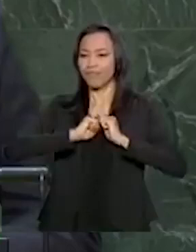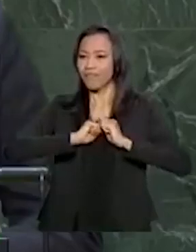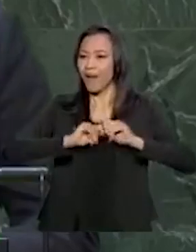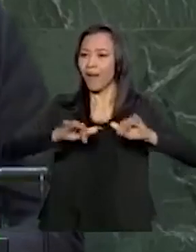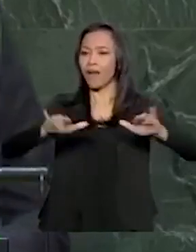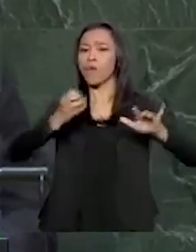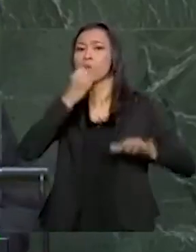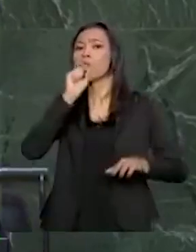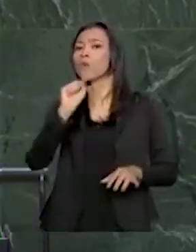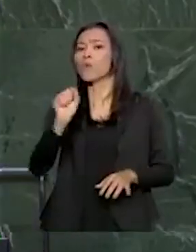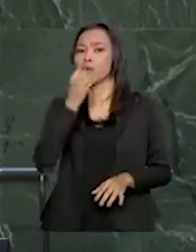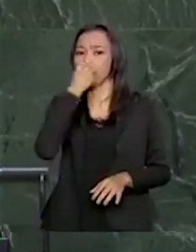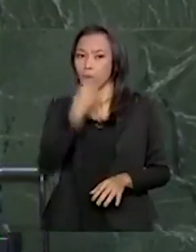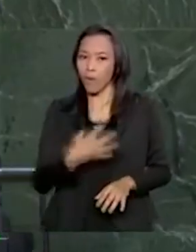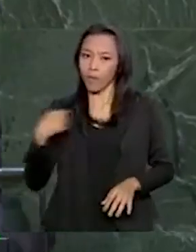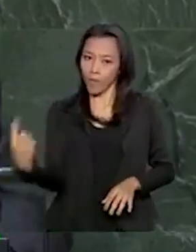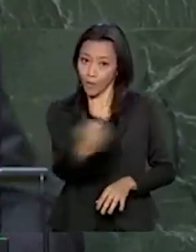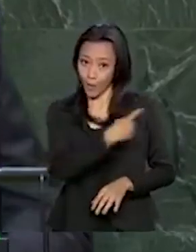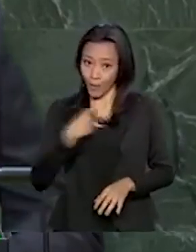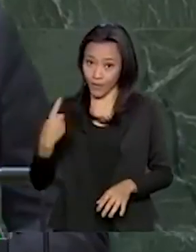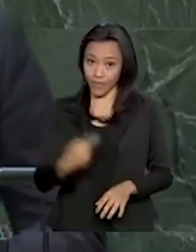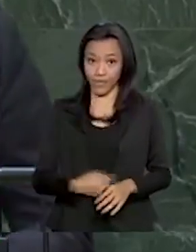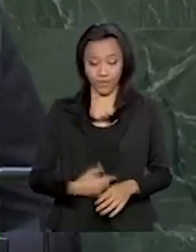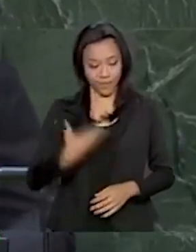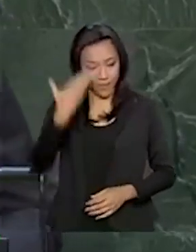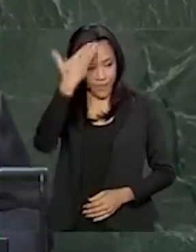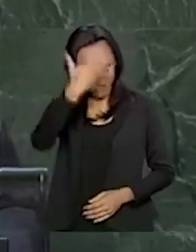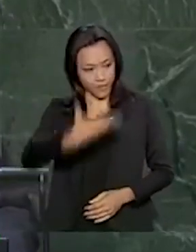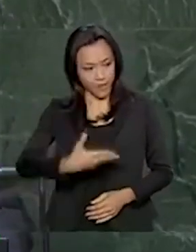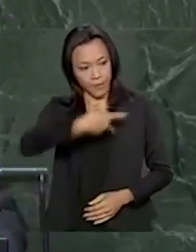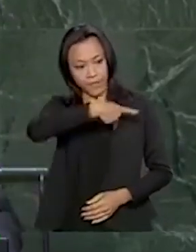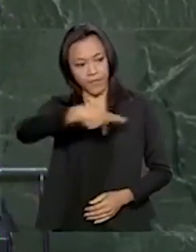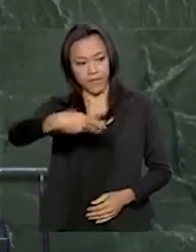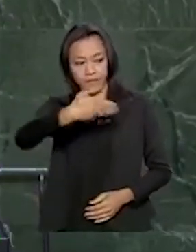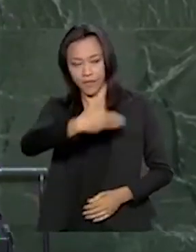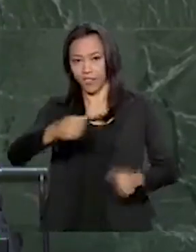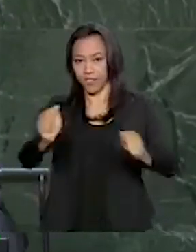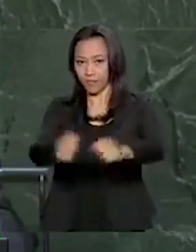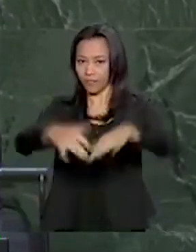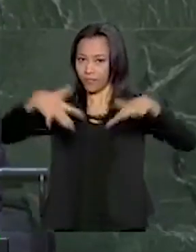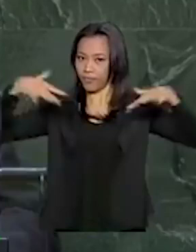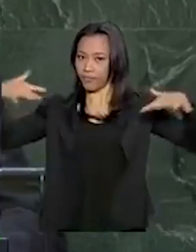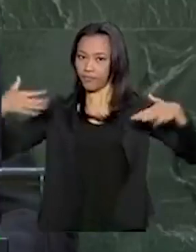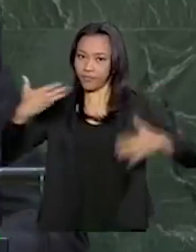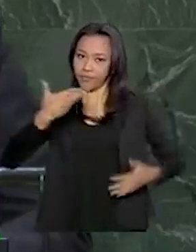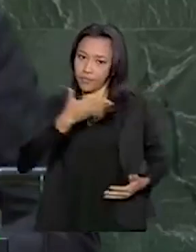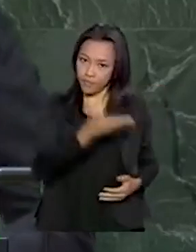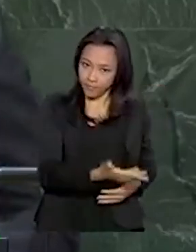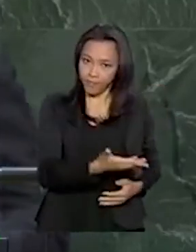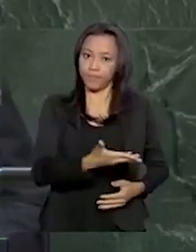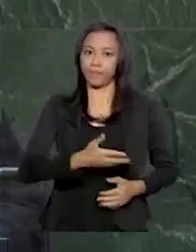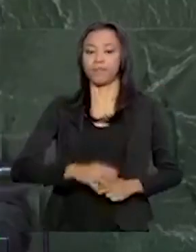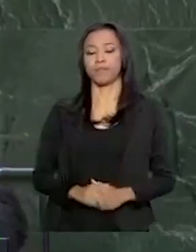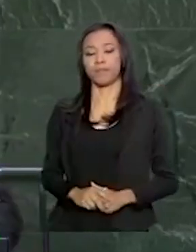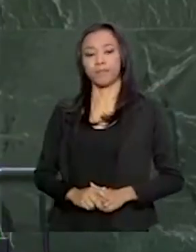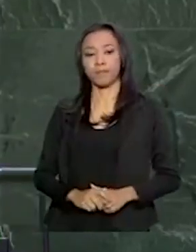nós. Senhor Presidente da Assembleia Geral, Tihani Mohamed Bandi,